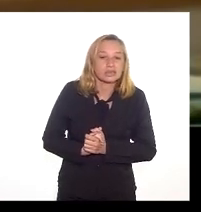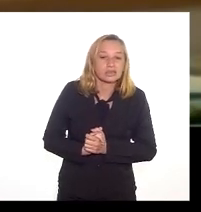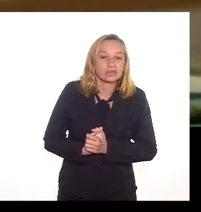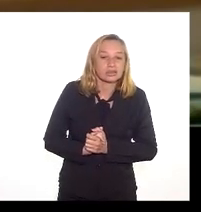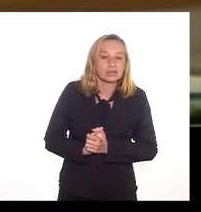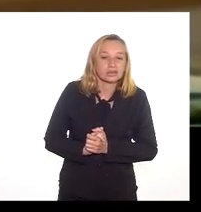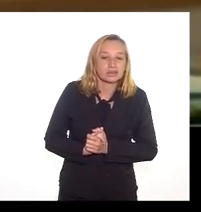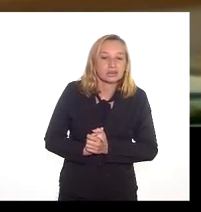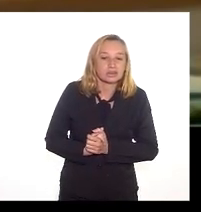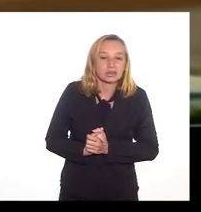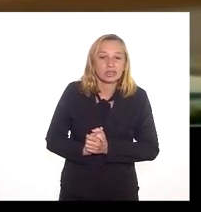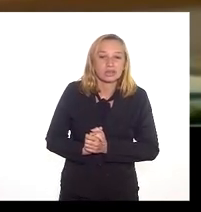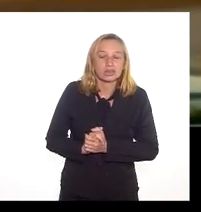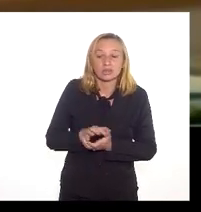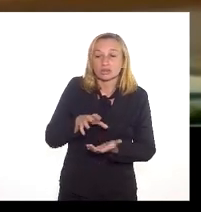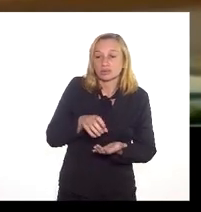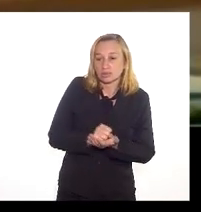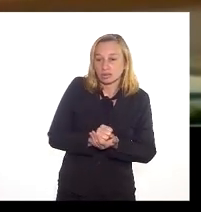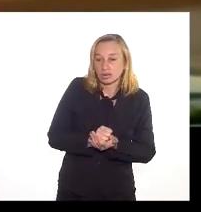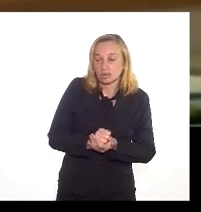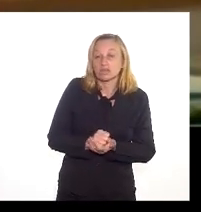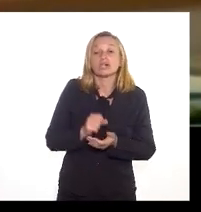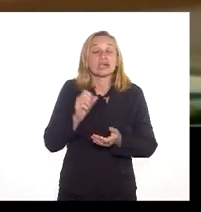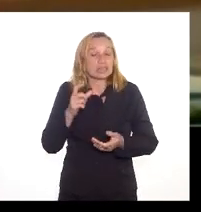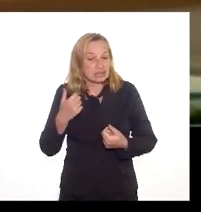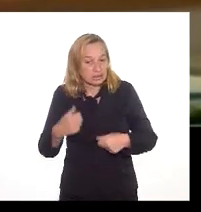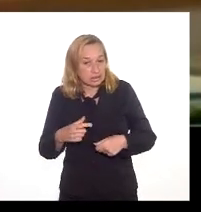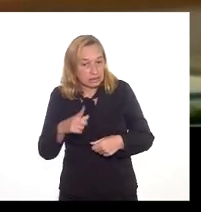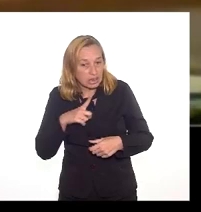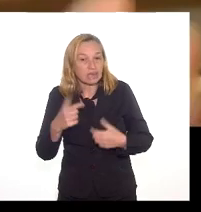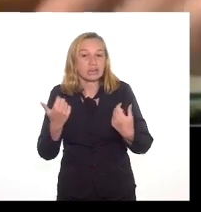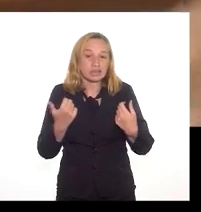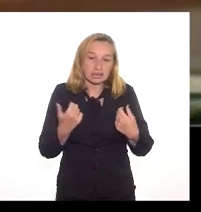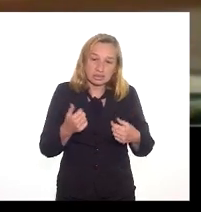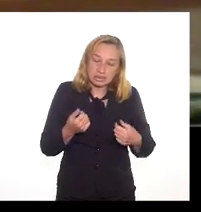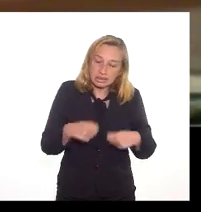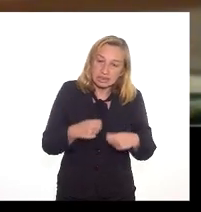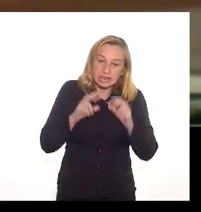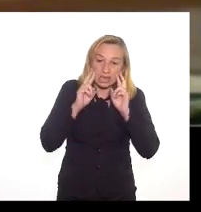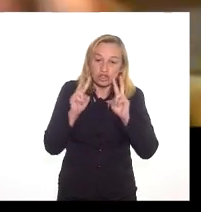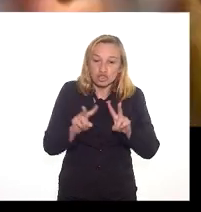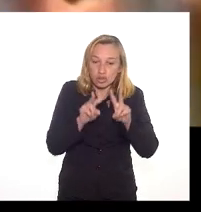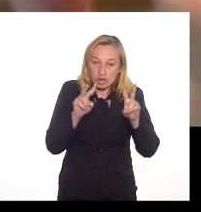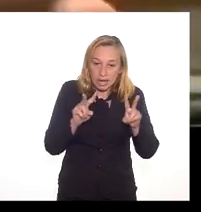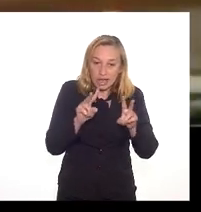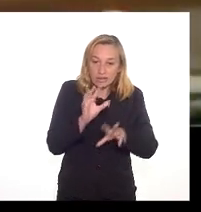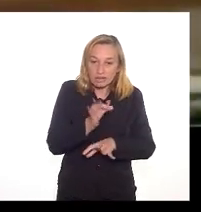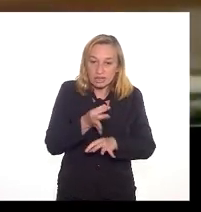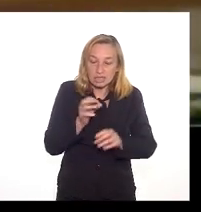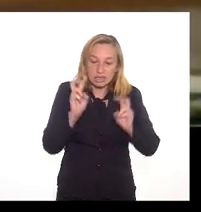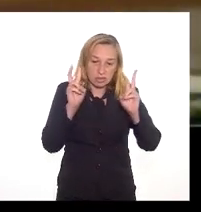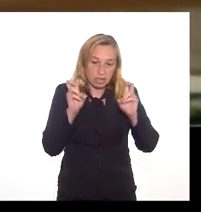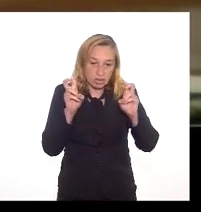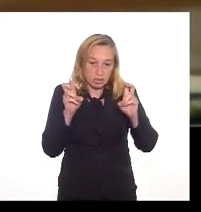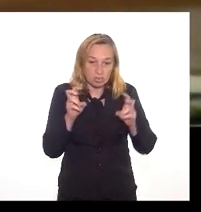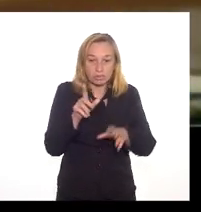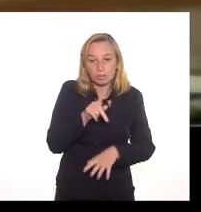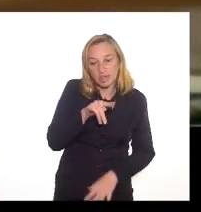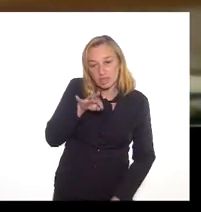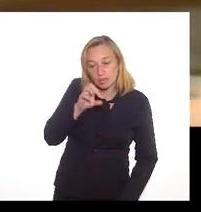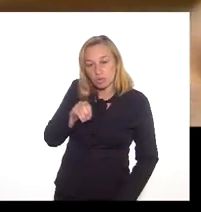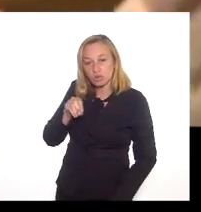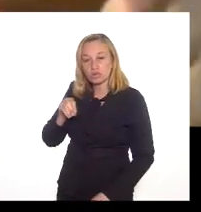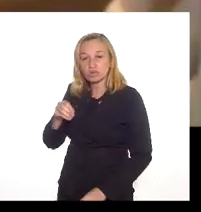meramente protocolar. Então há uma necessidade de olhar com rigor a situação do patrimônio público